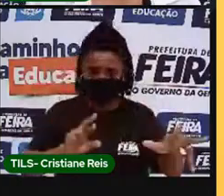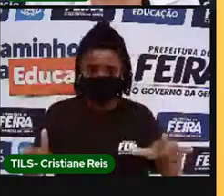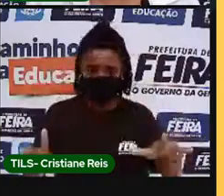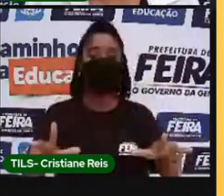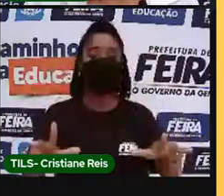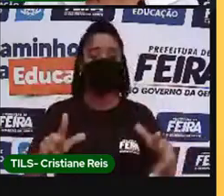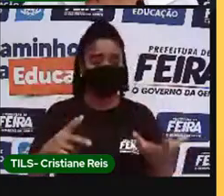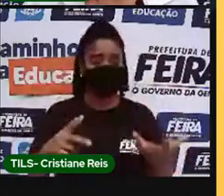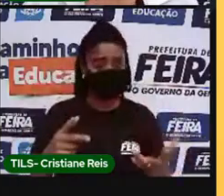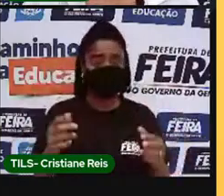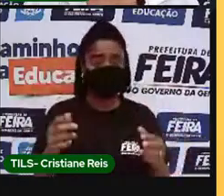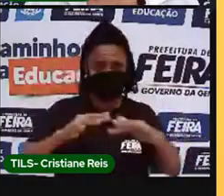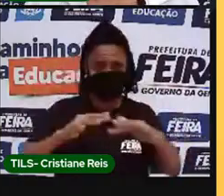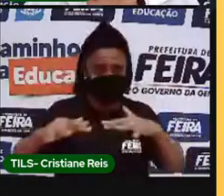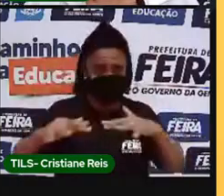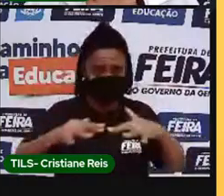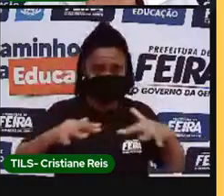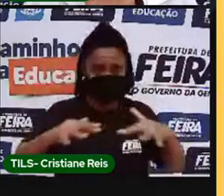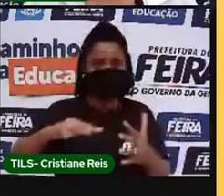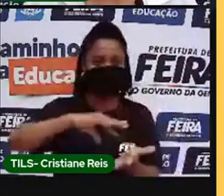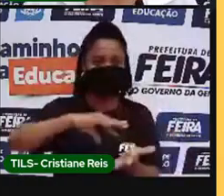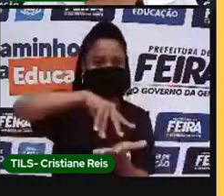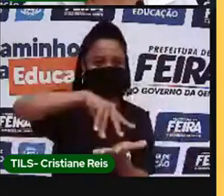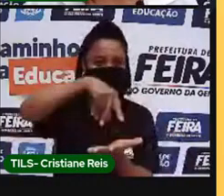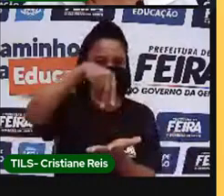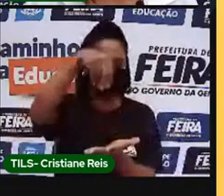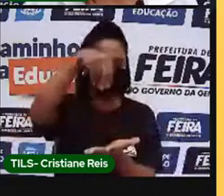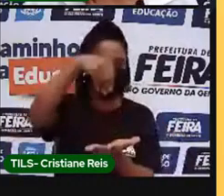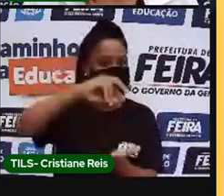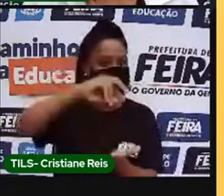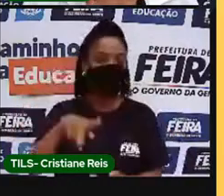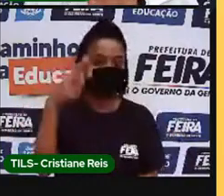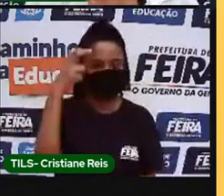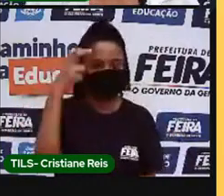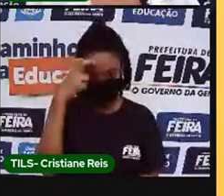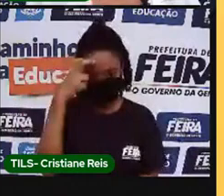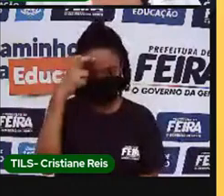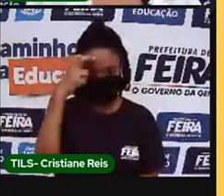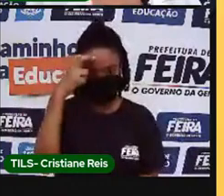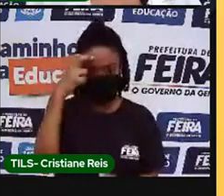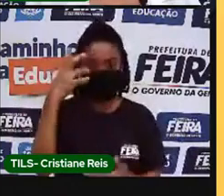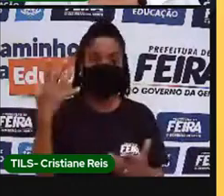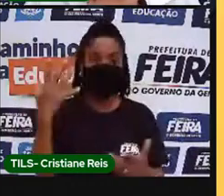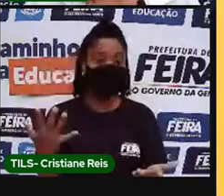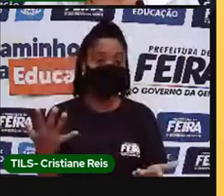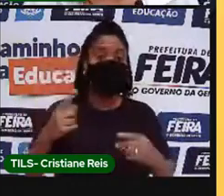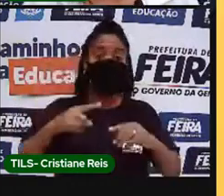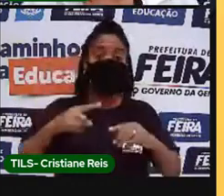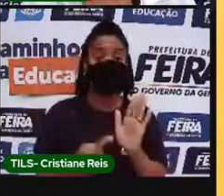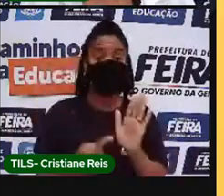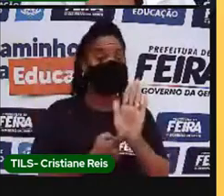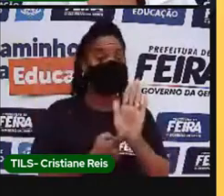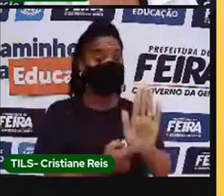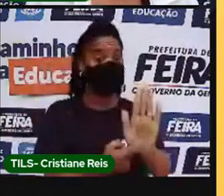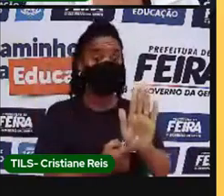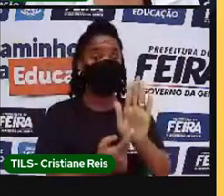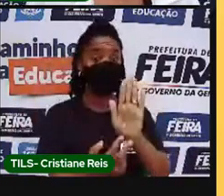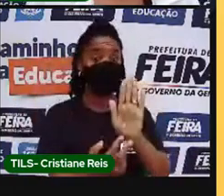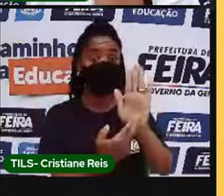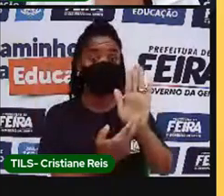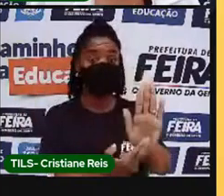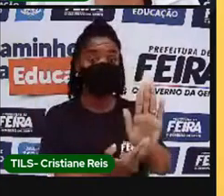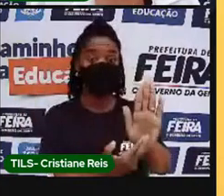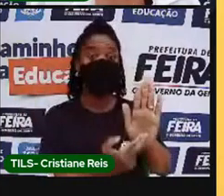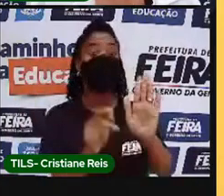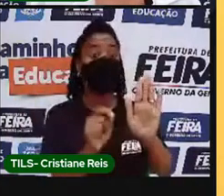nas manifestações, artístico, culturais, porque elas retratam a cultura e as tradições